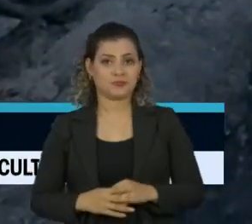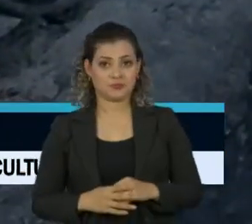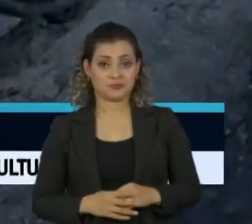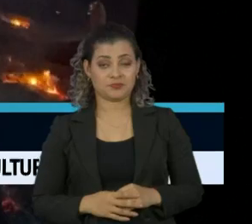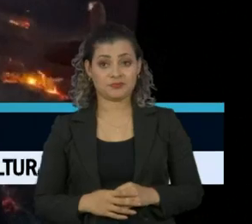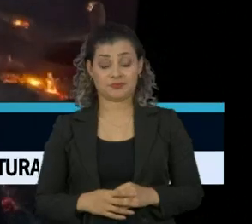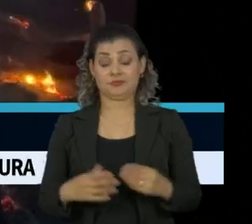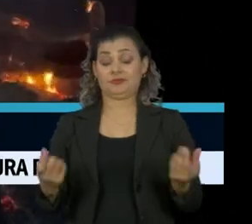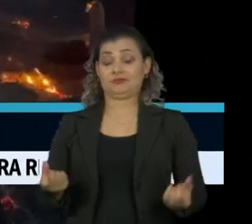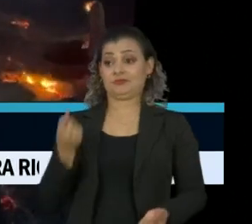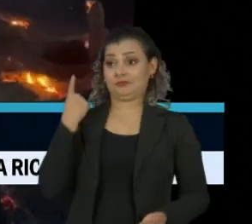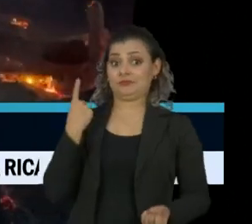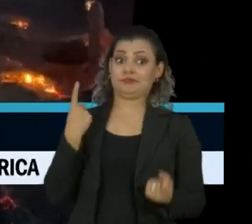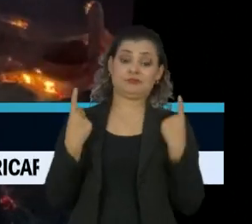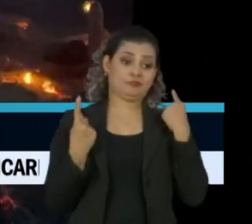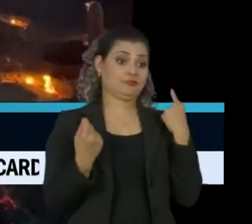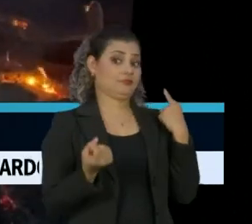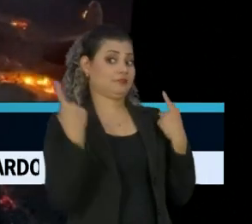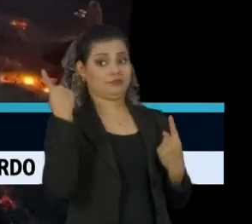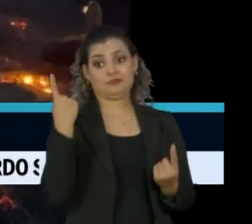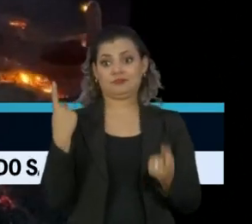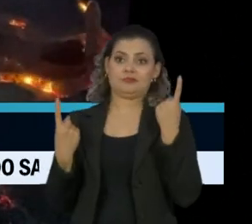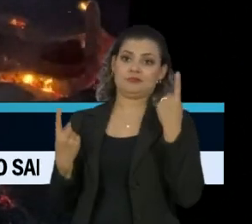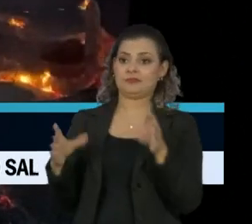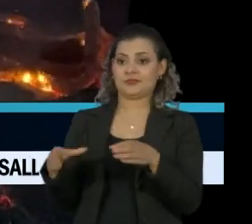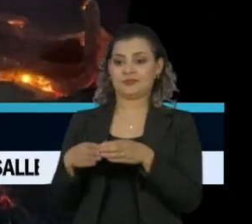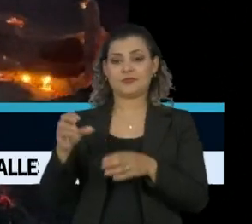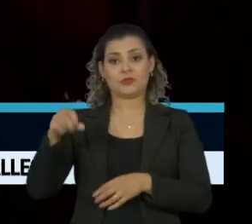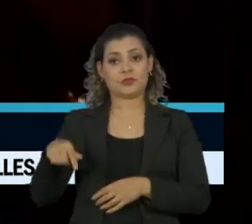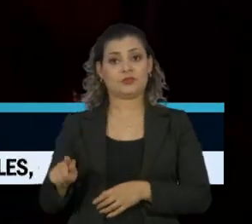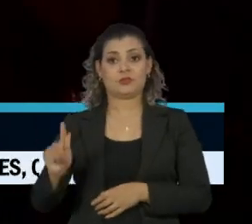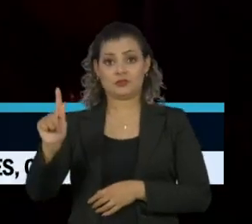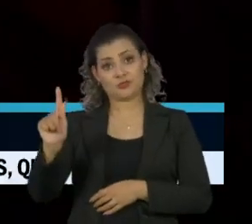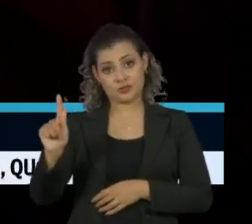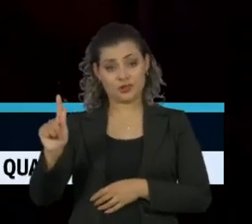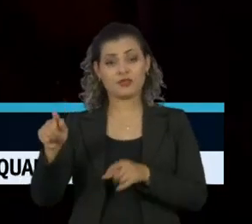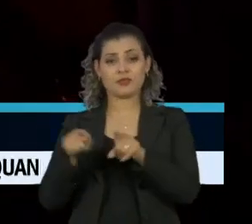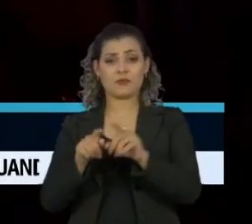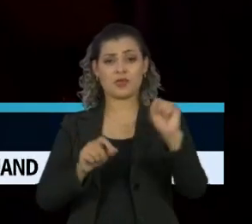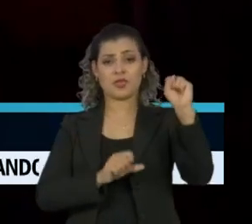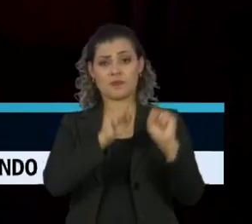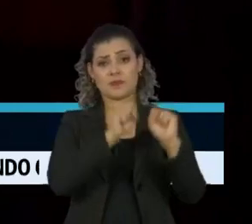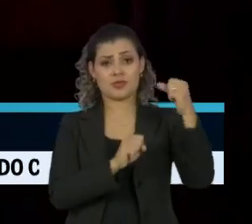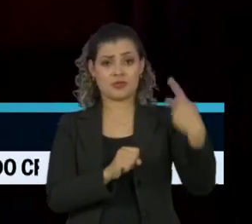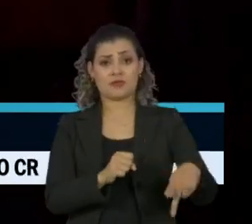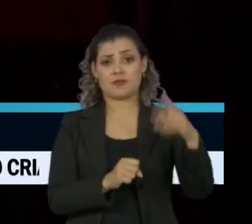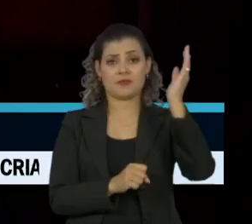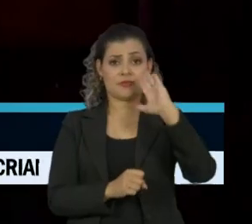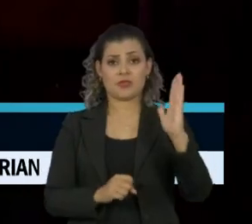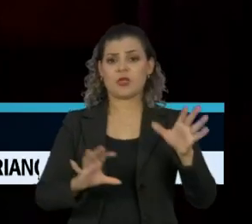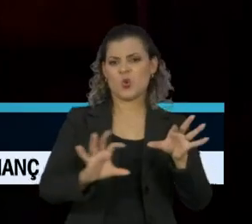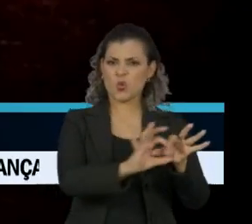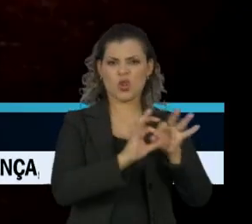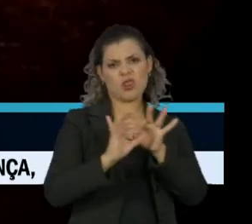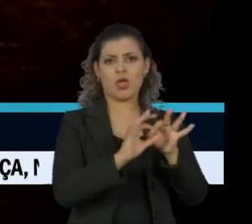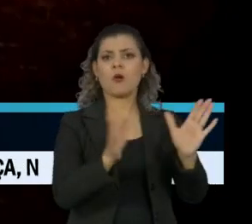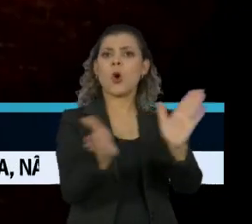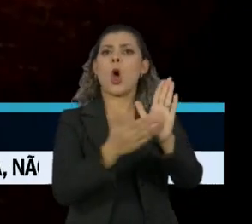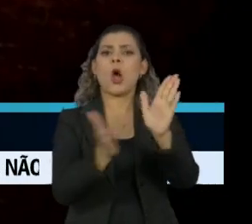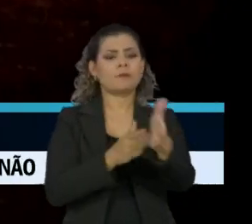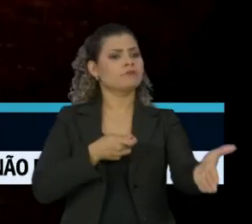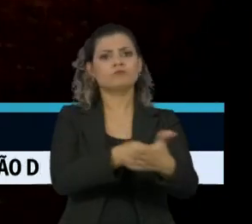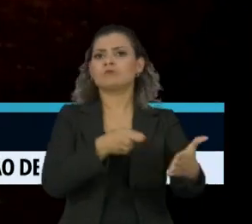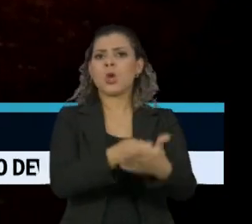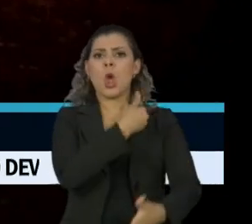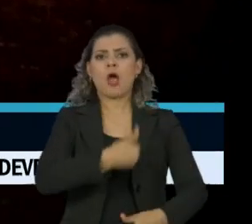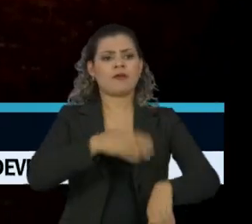absurdas estão sob ataque de organizações não governamentais e empresas brasileiras que se uniram para cobrar do governo